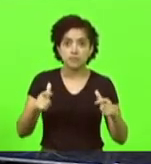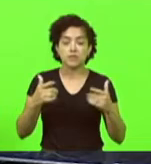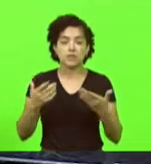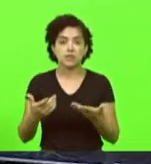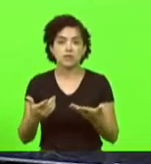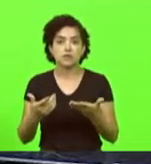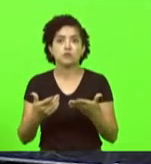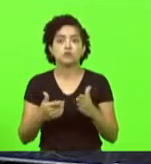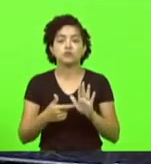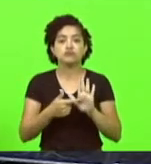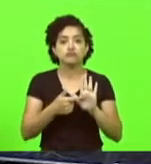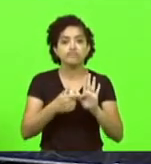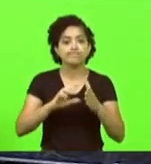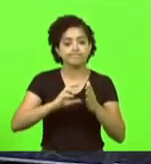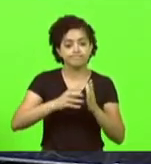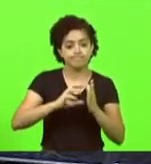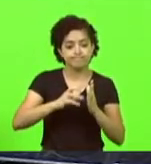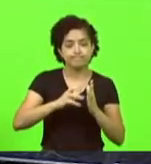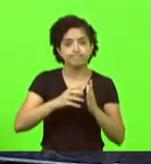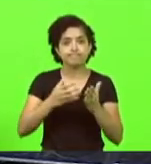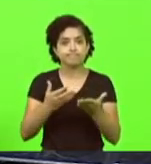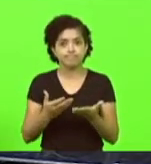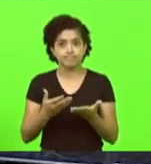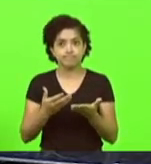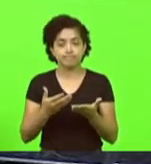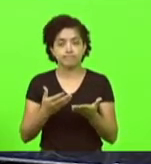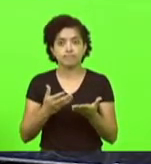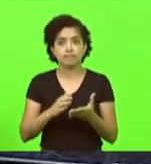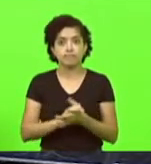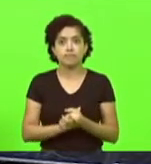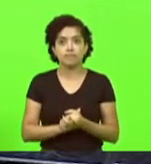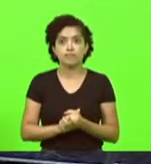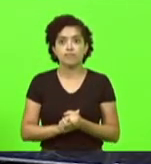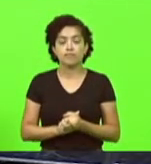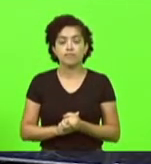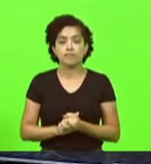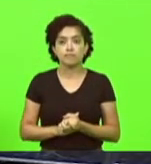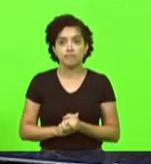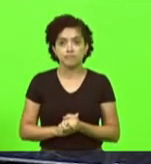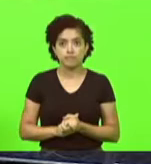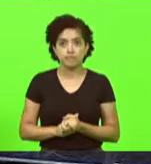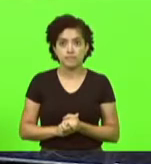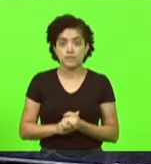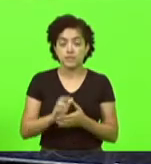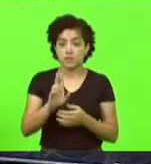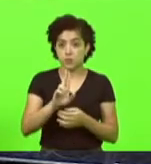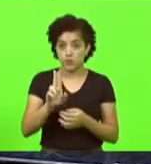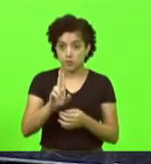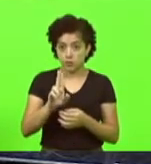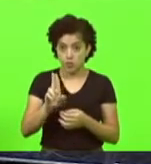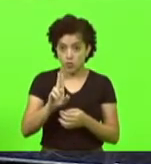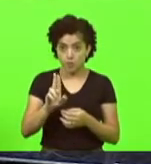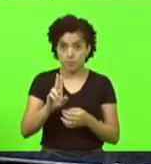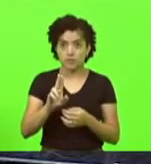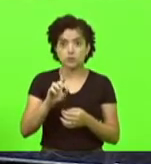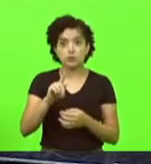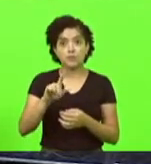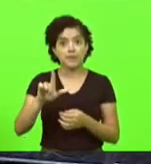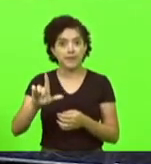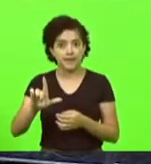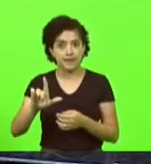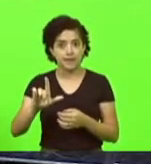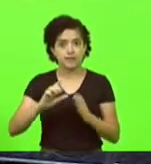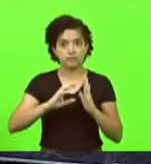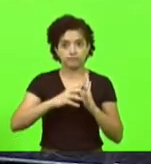dos elementos que compõem a legenda partidária. Em nome do Partido Liberal, a